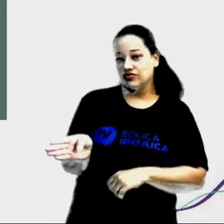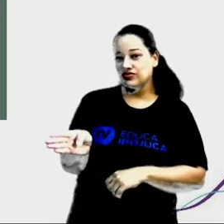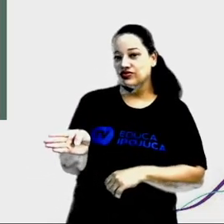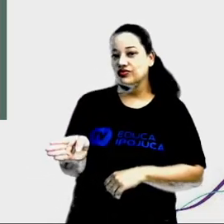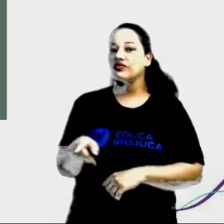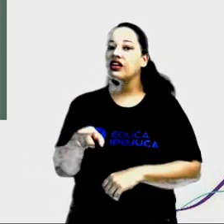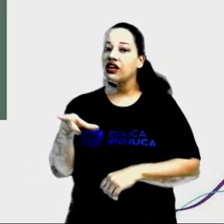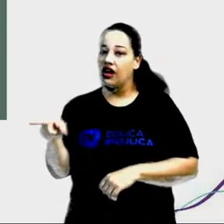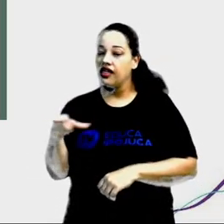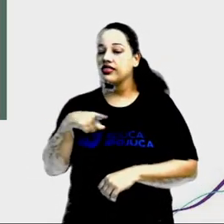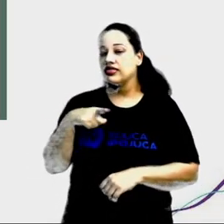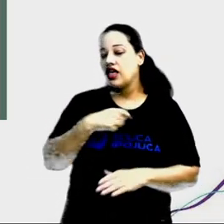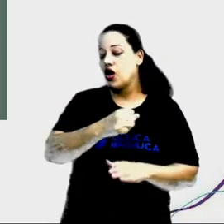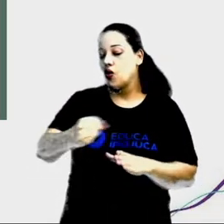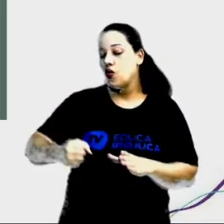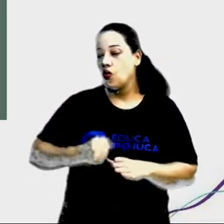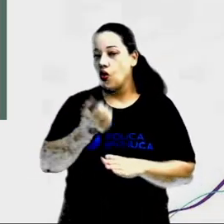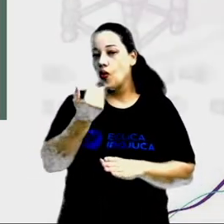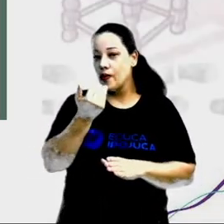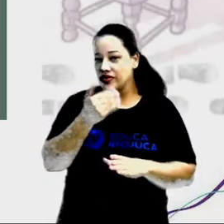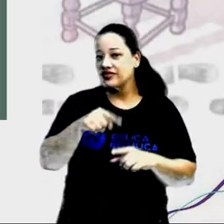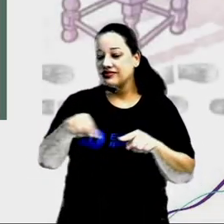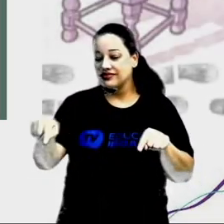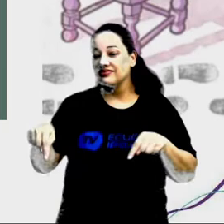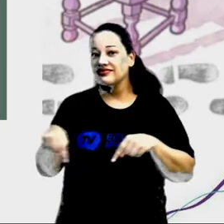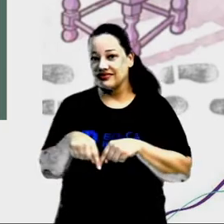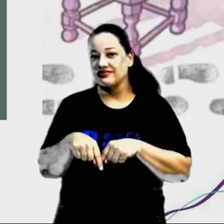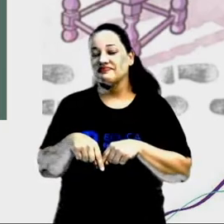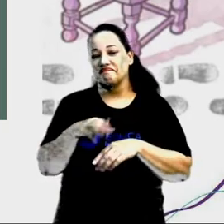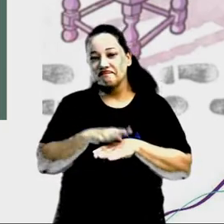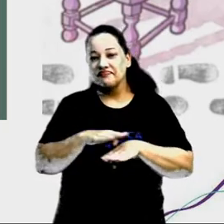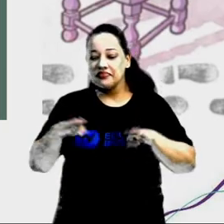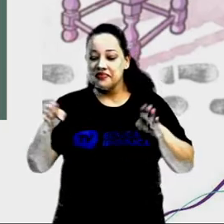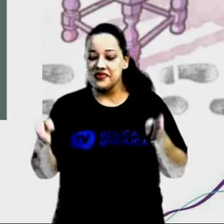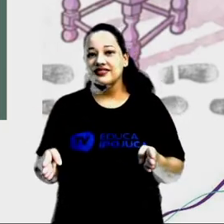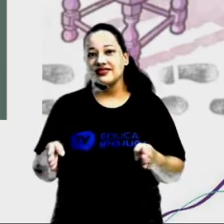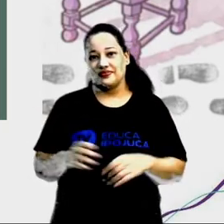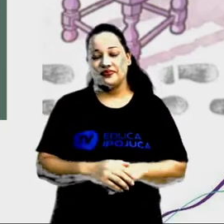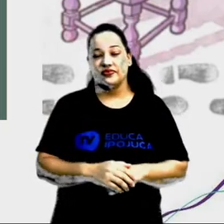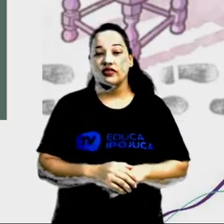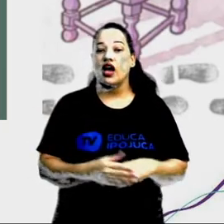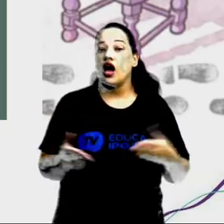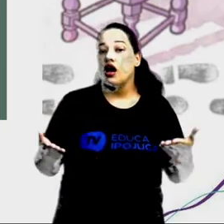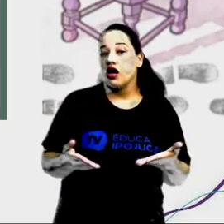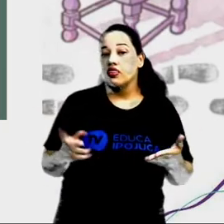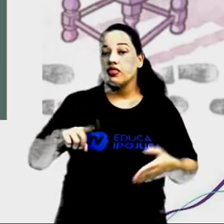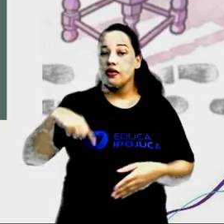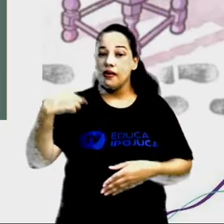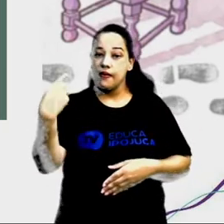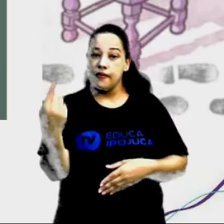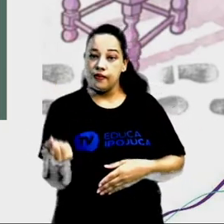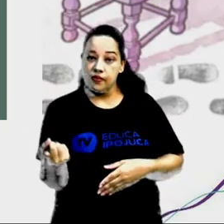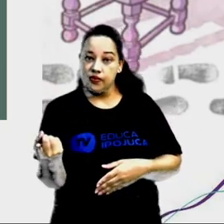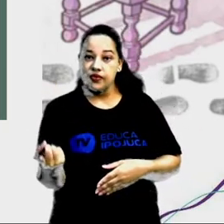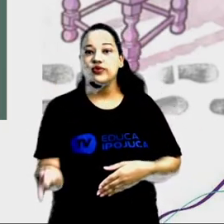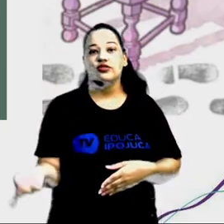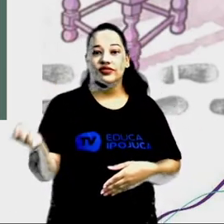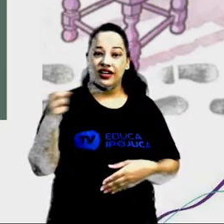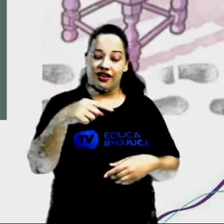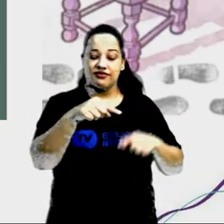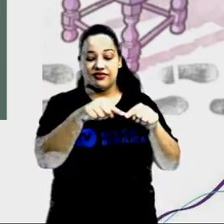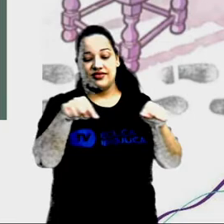mesa exposta com o café da manhã. E depois, ele foi para a sala, dançou.